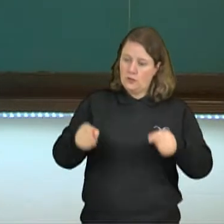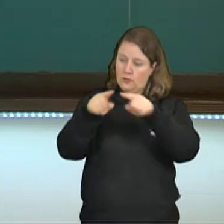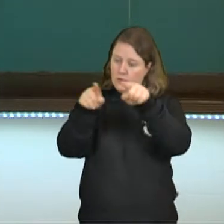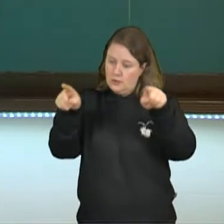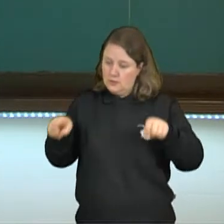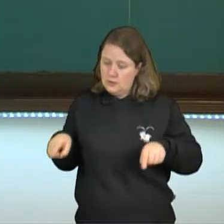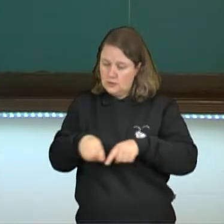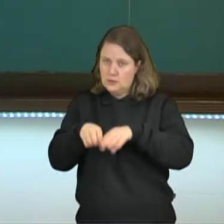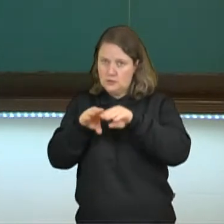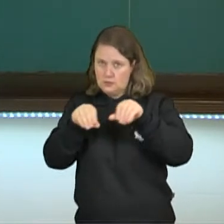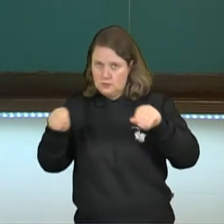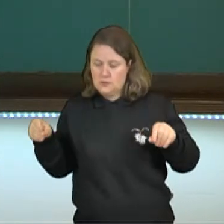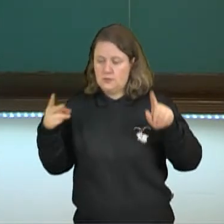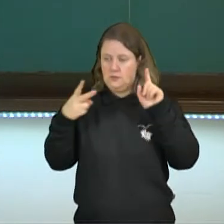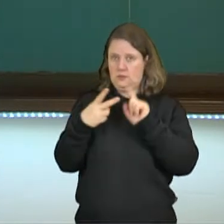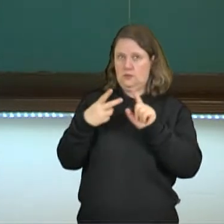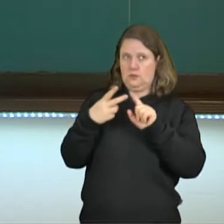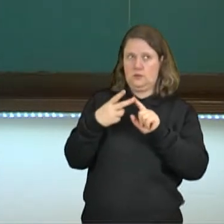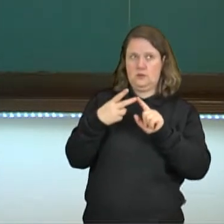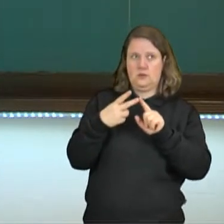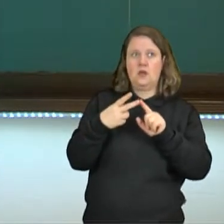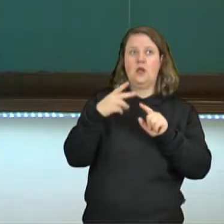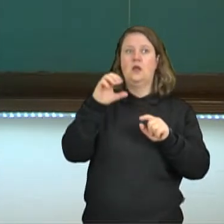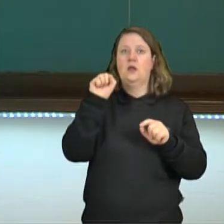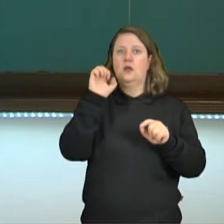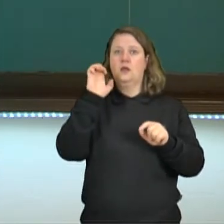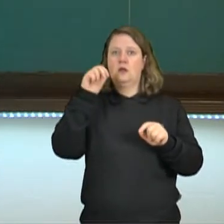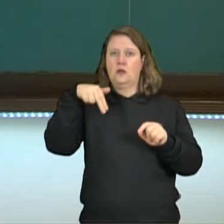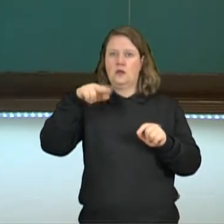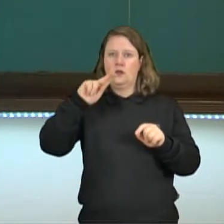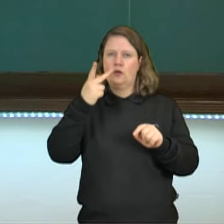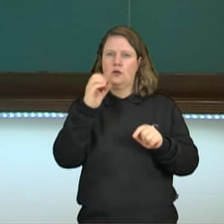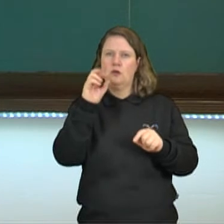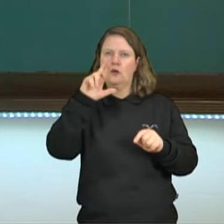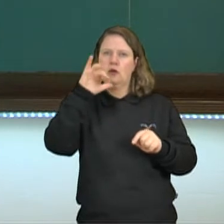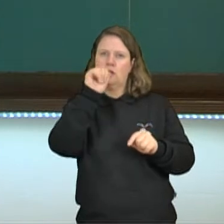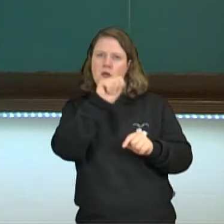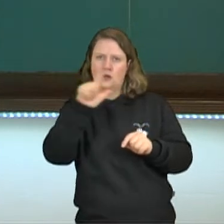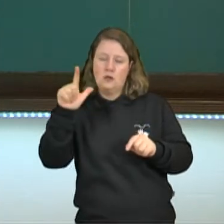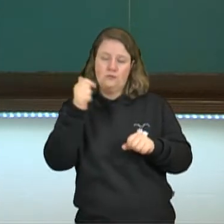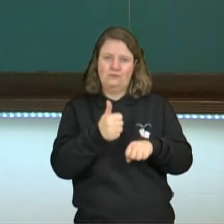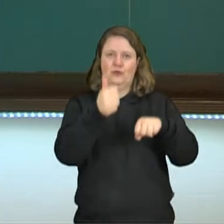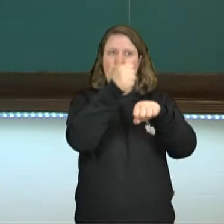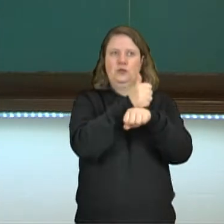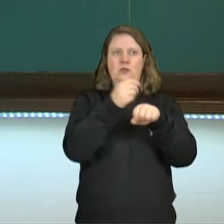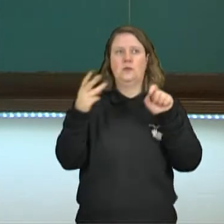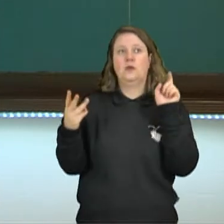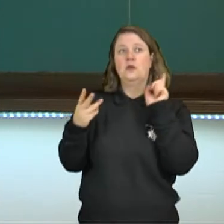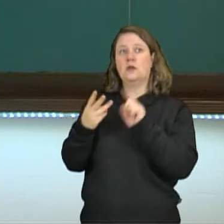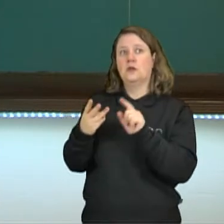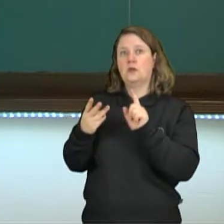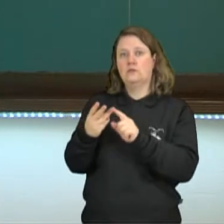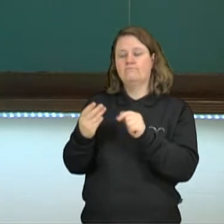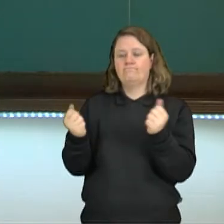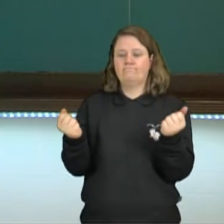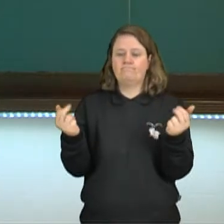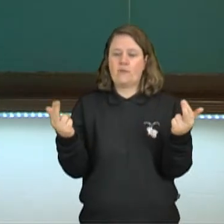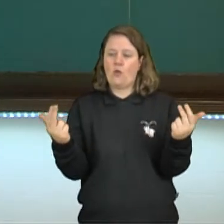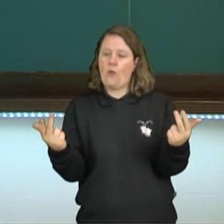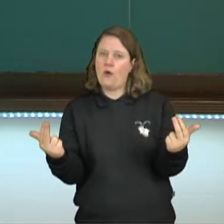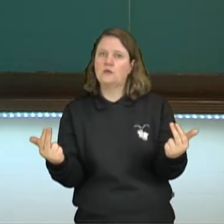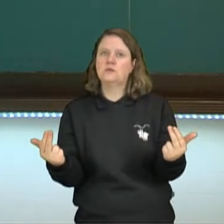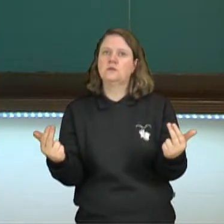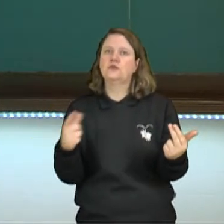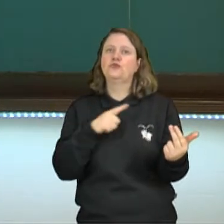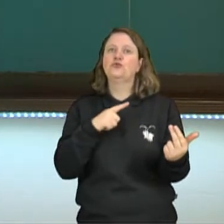manso senhorial, que são as terras exclusivas do senhor feudal, e a terra comunal, ou manso comunal, que